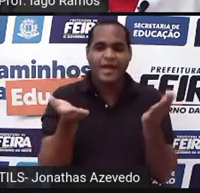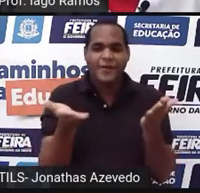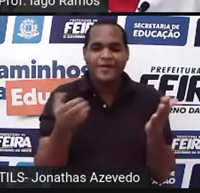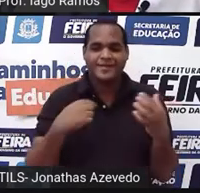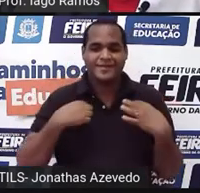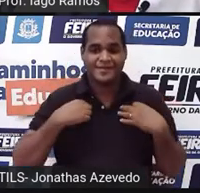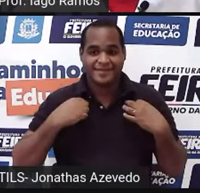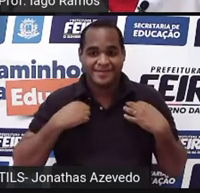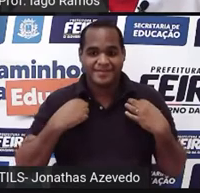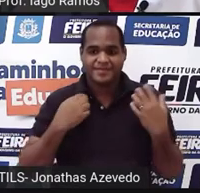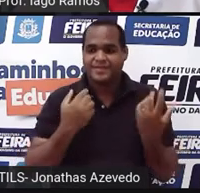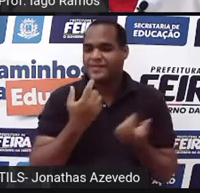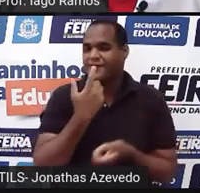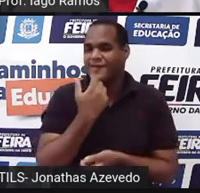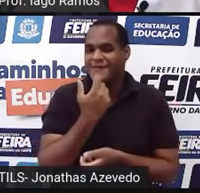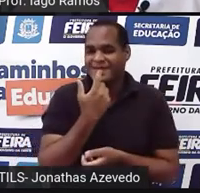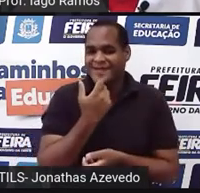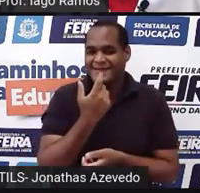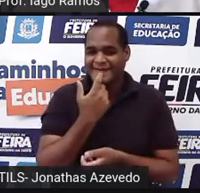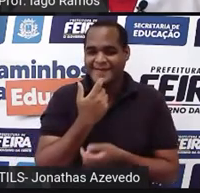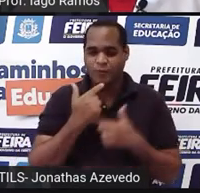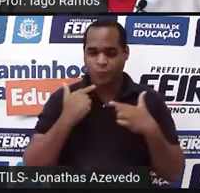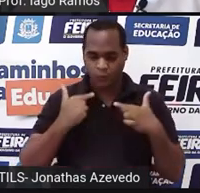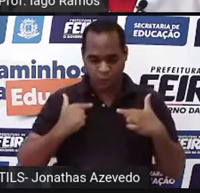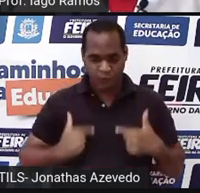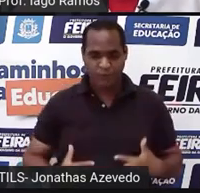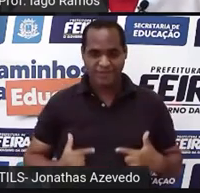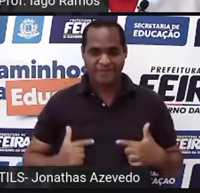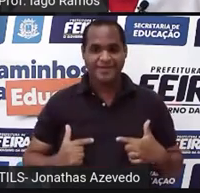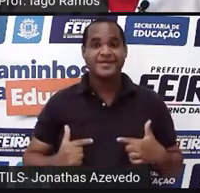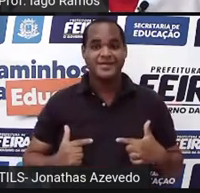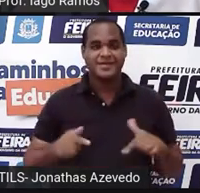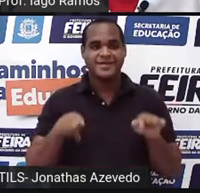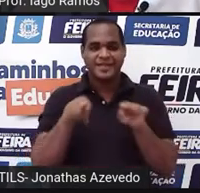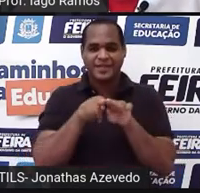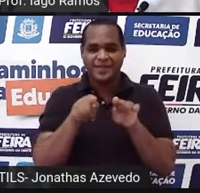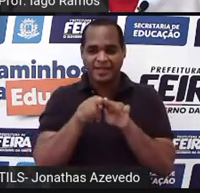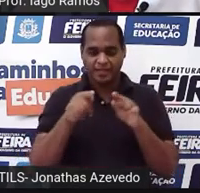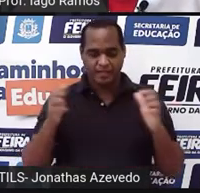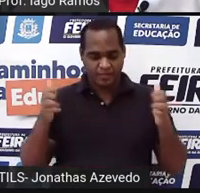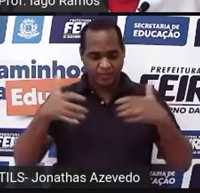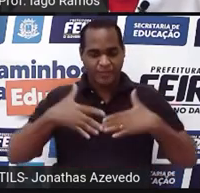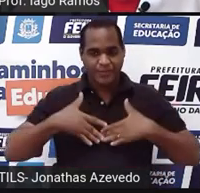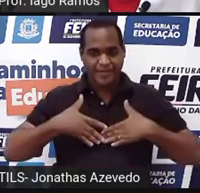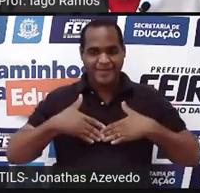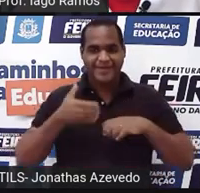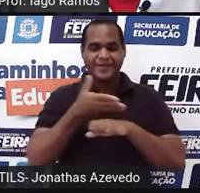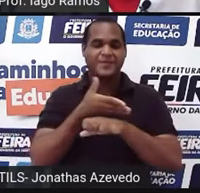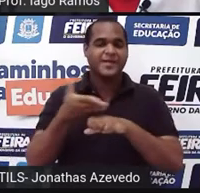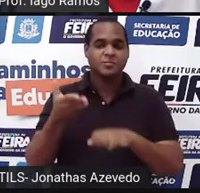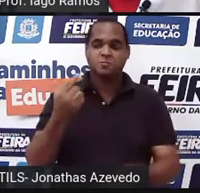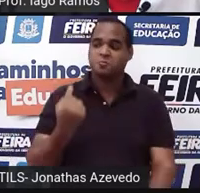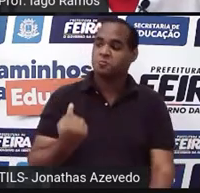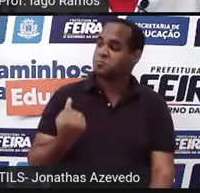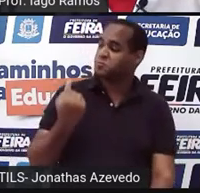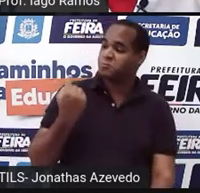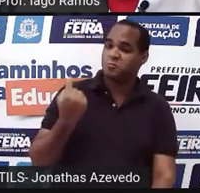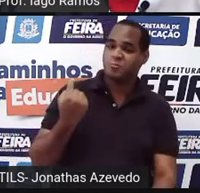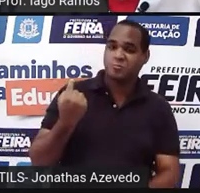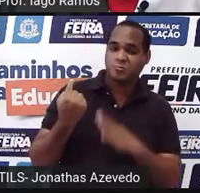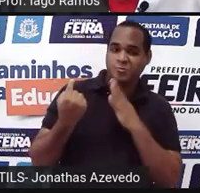visto uma camisa vermelha, sem estampas e por cima um jaleco branco. E atrás de mim, como sempre,